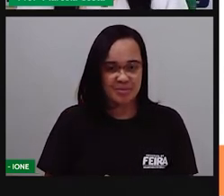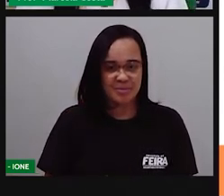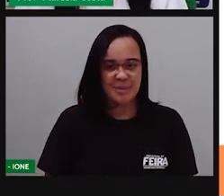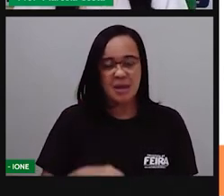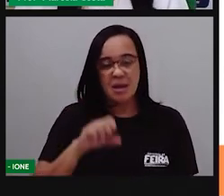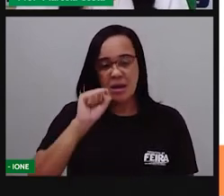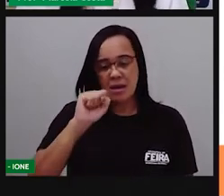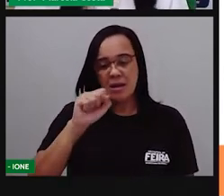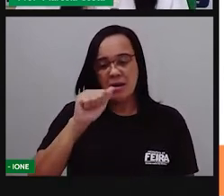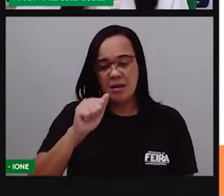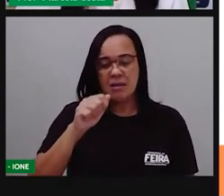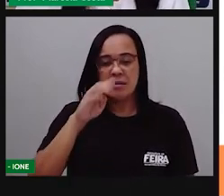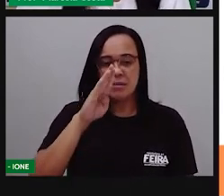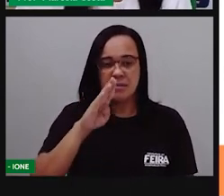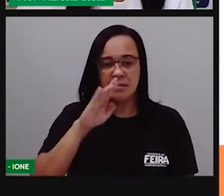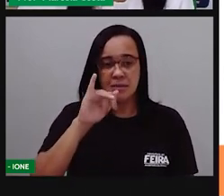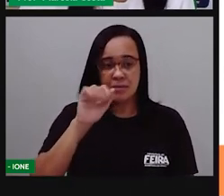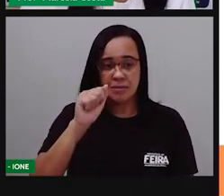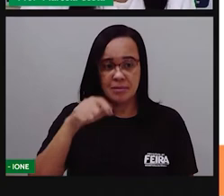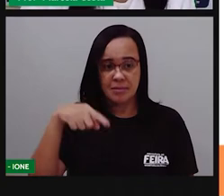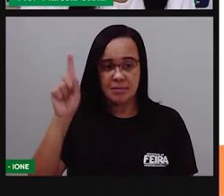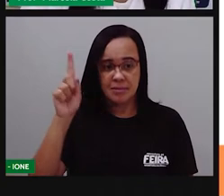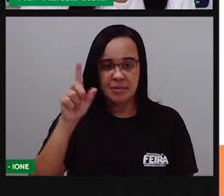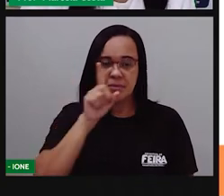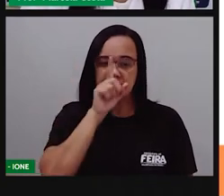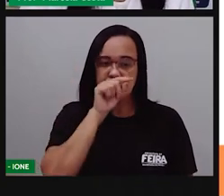Sabiá é um passarinho, querido.